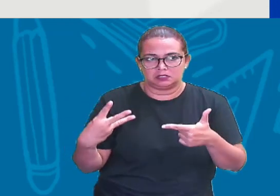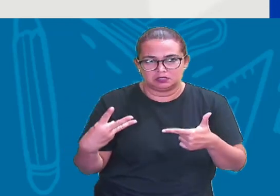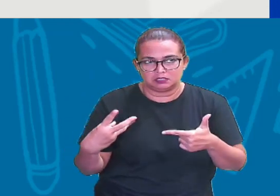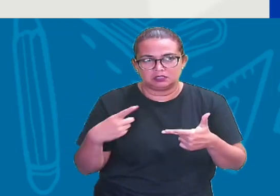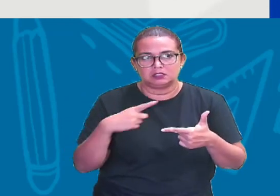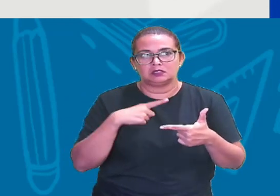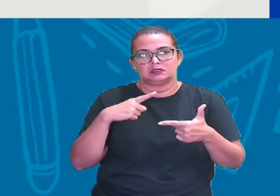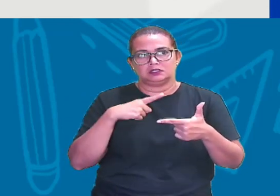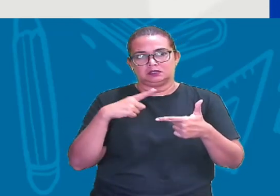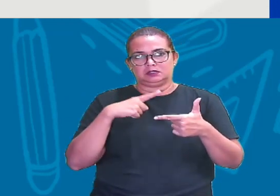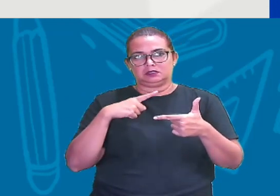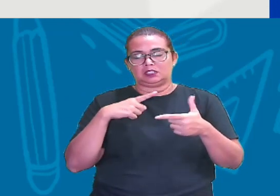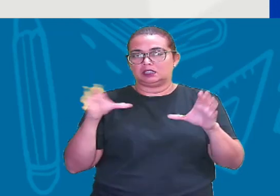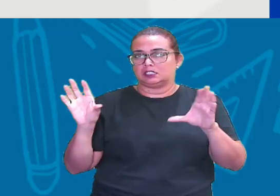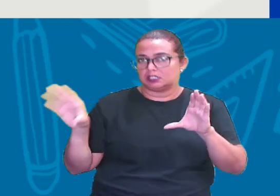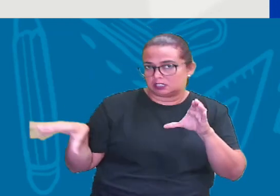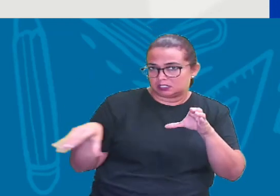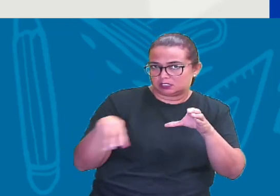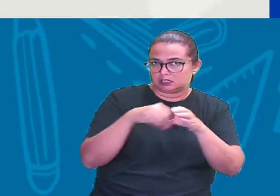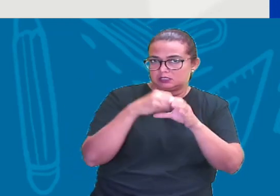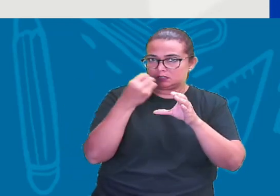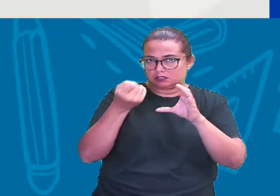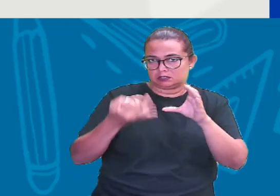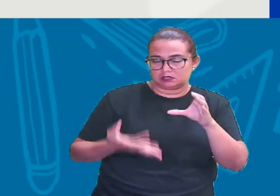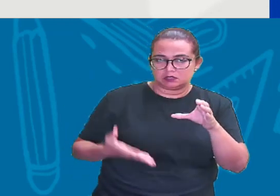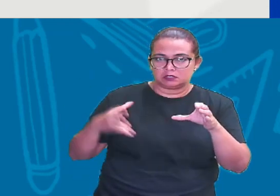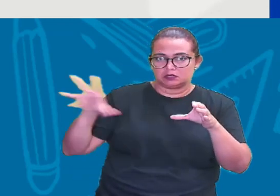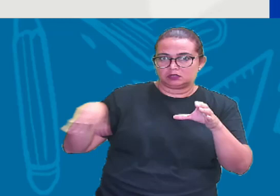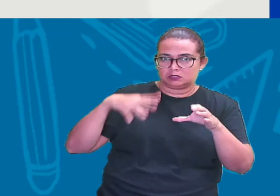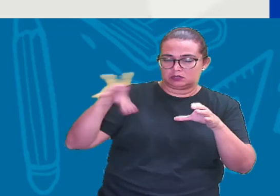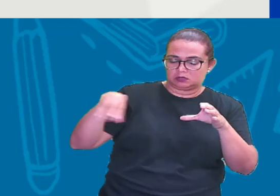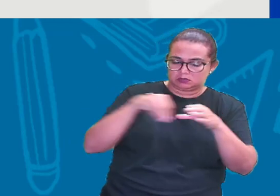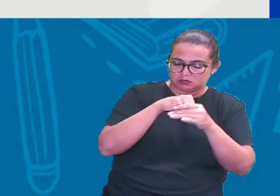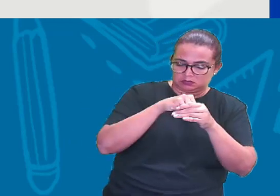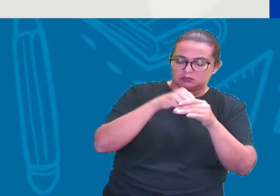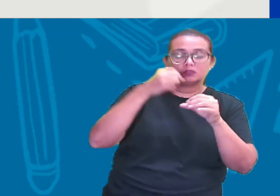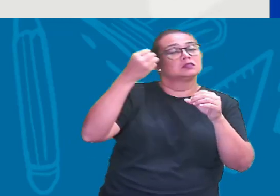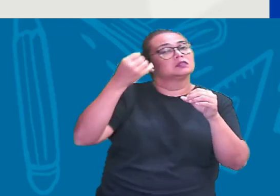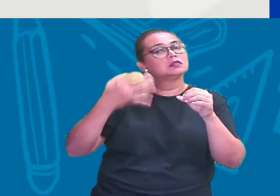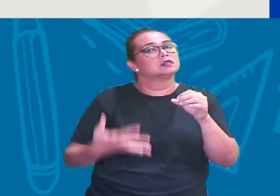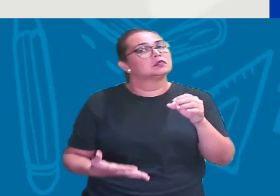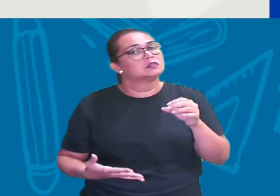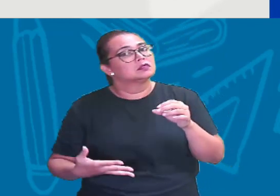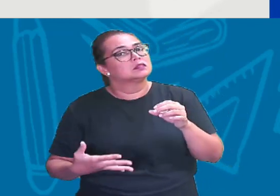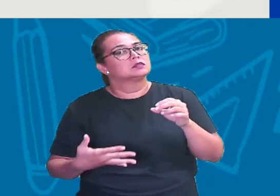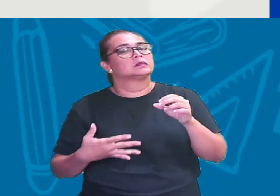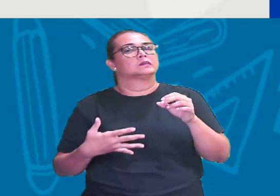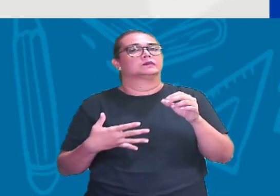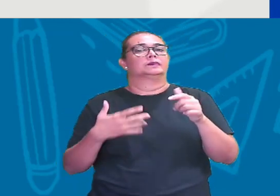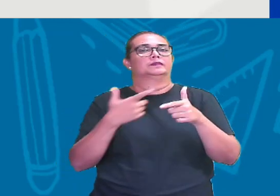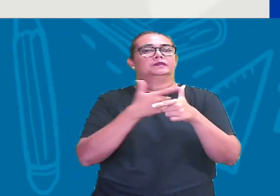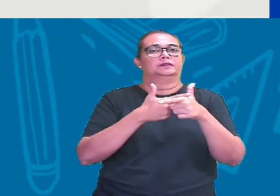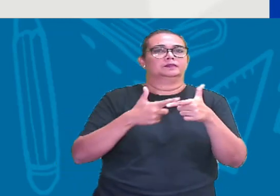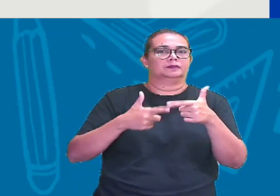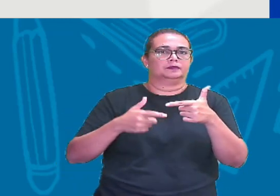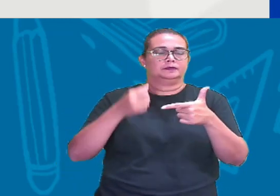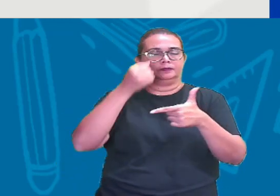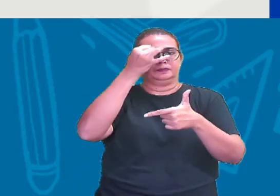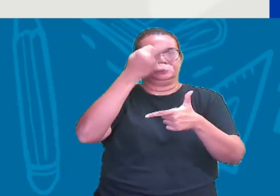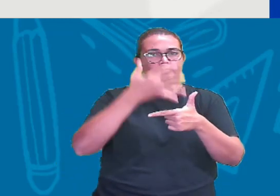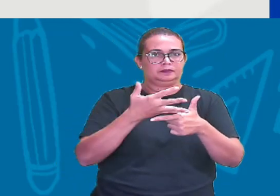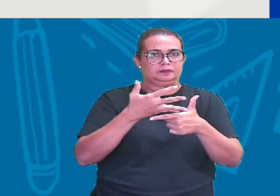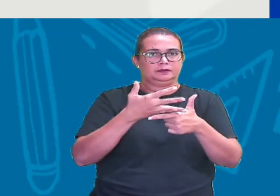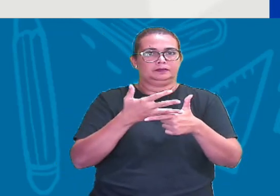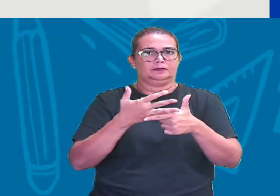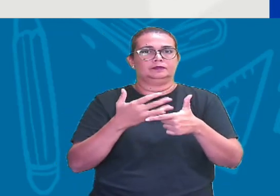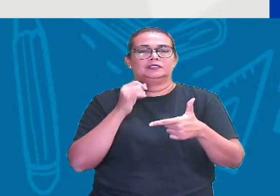No conjunto Dos números Fracion Dos conjuntos Racionais Perdão Então 2 dividido 2